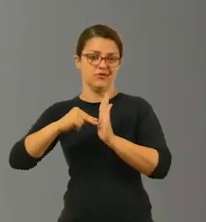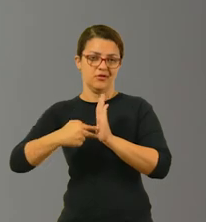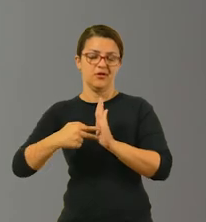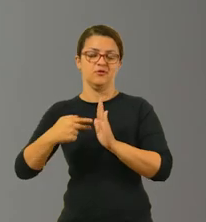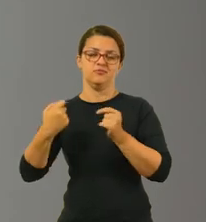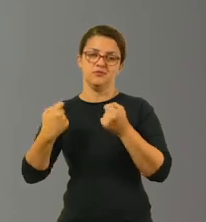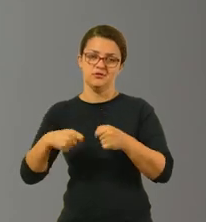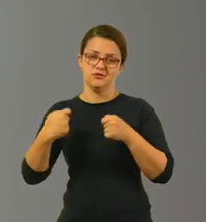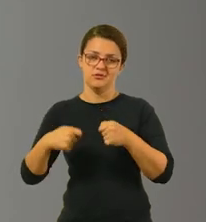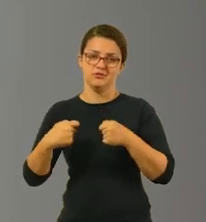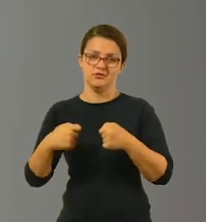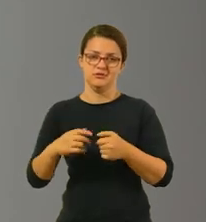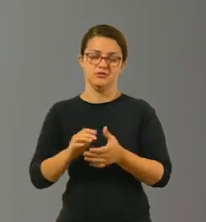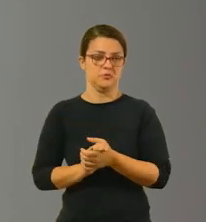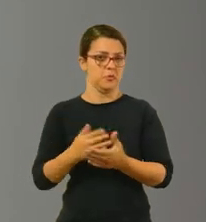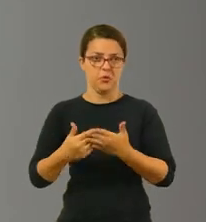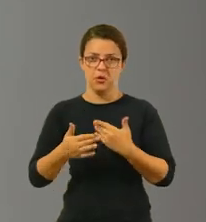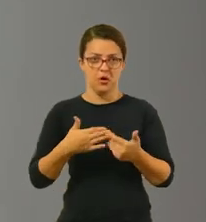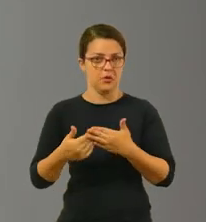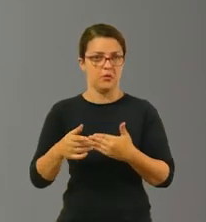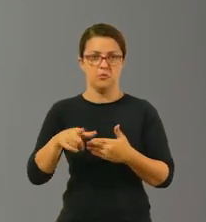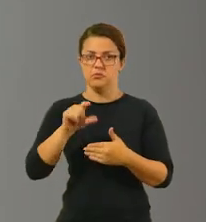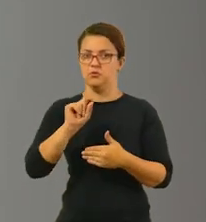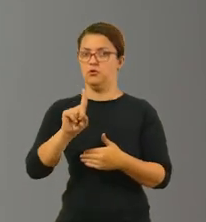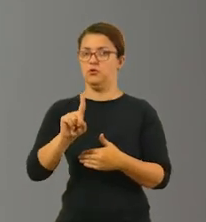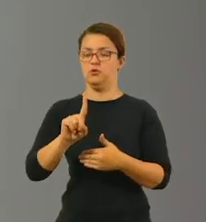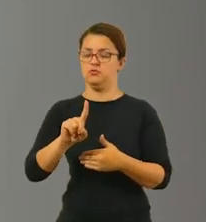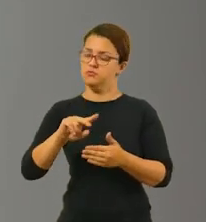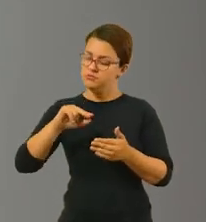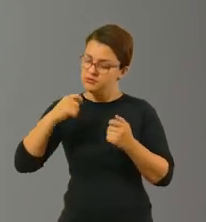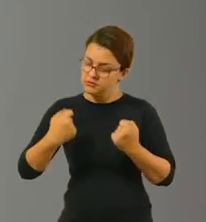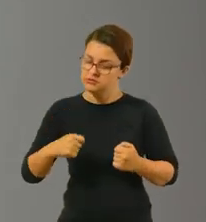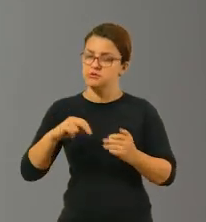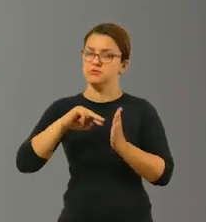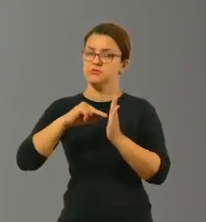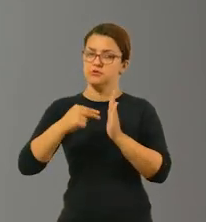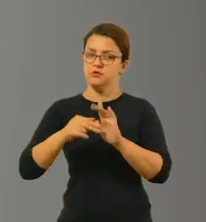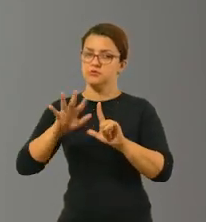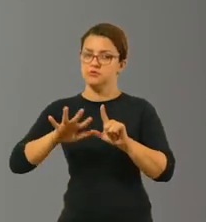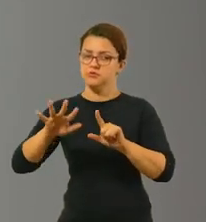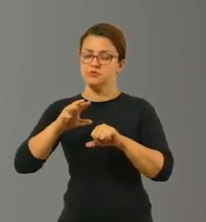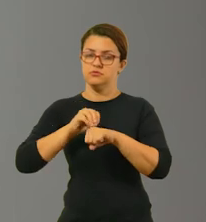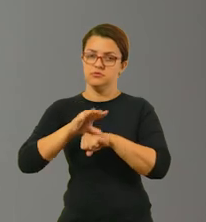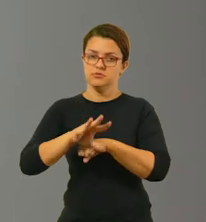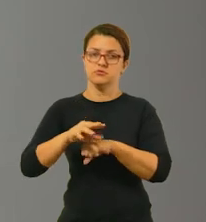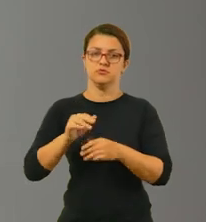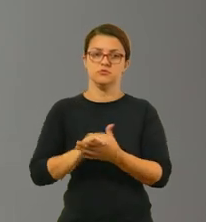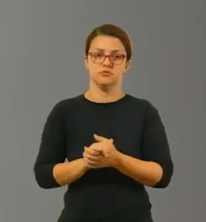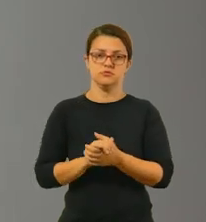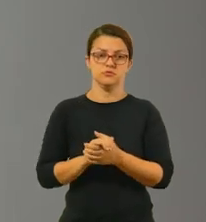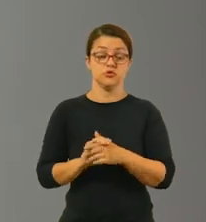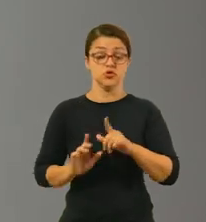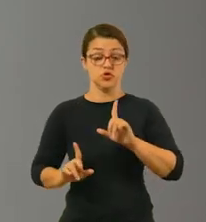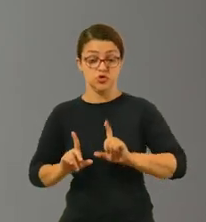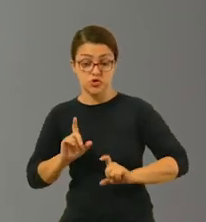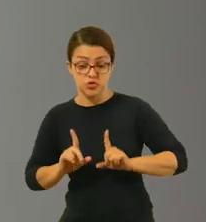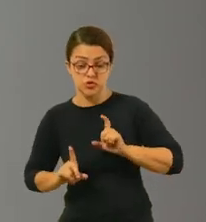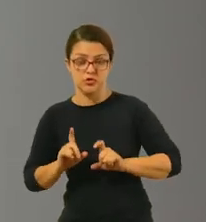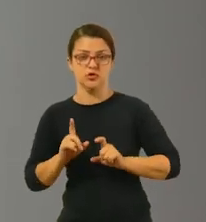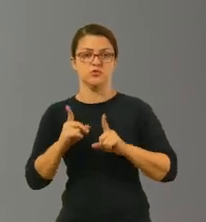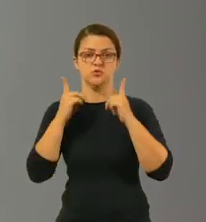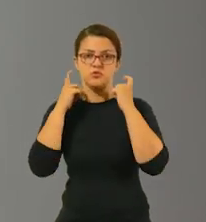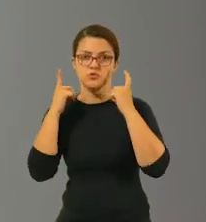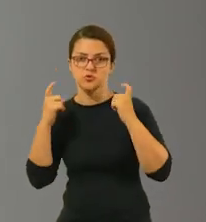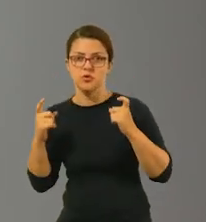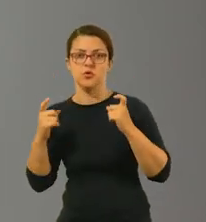qualquer um e colocar um significado aleatório, tá? Tem que ter esses, pelo menos, que a gente sugeriu para vocês. De gesto,